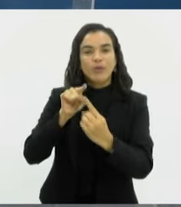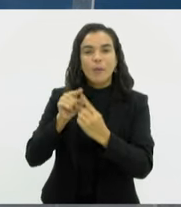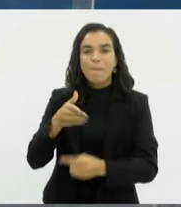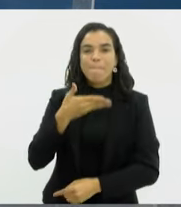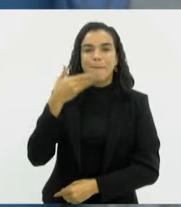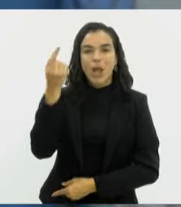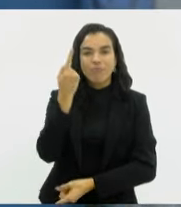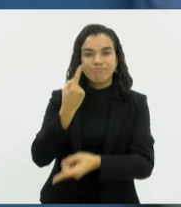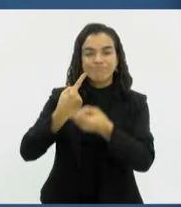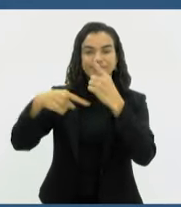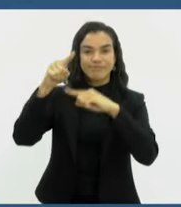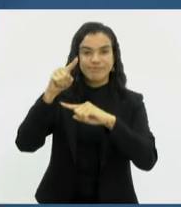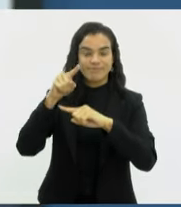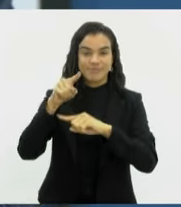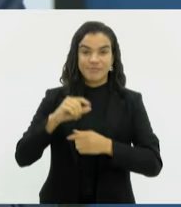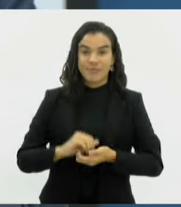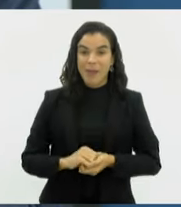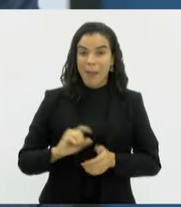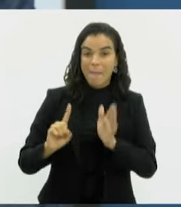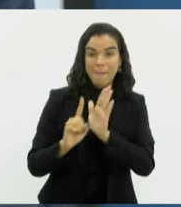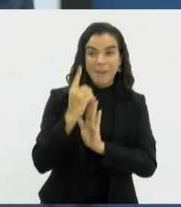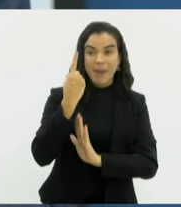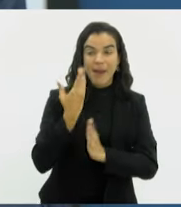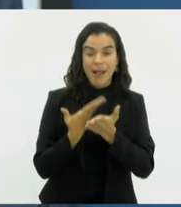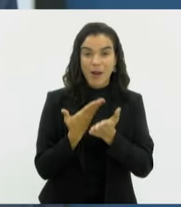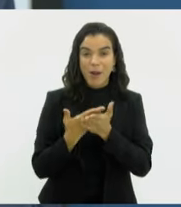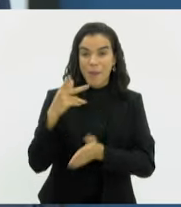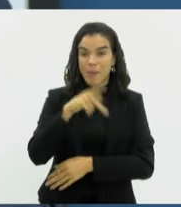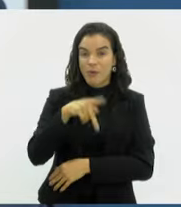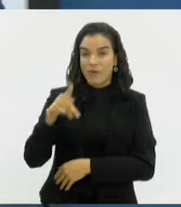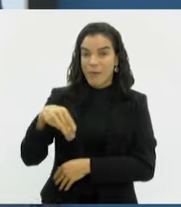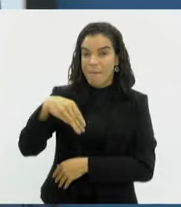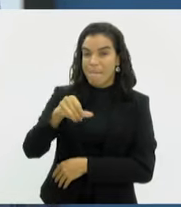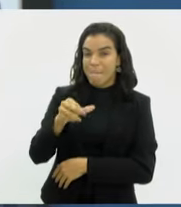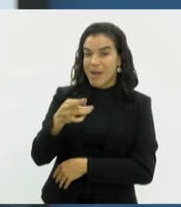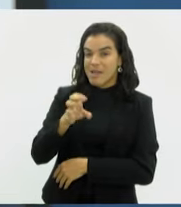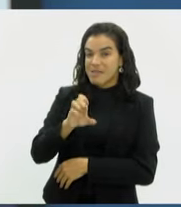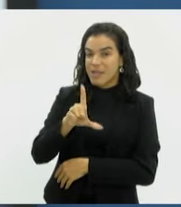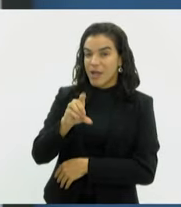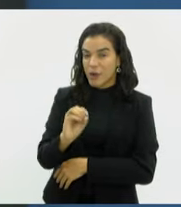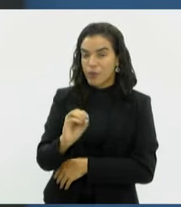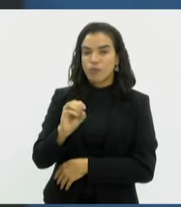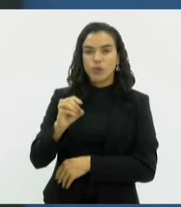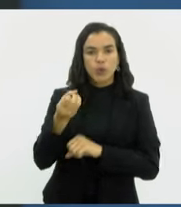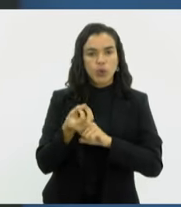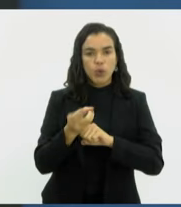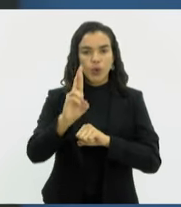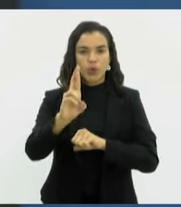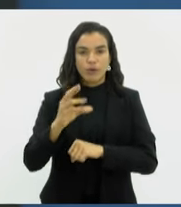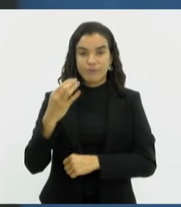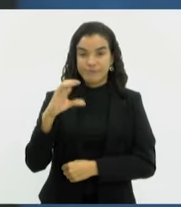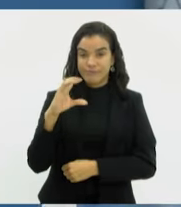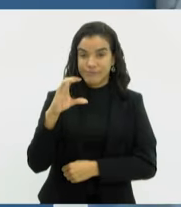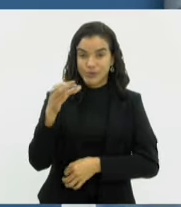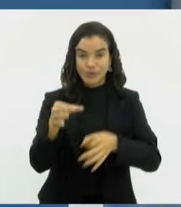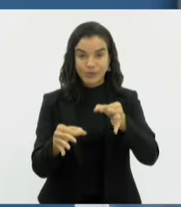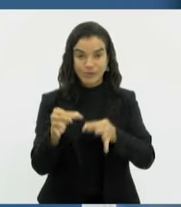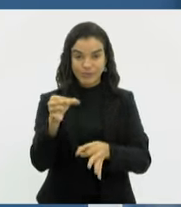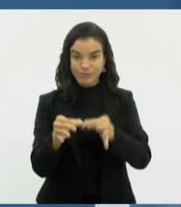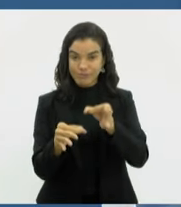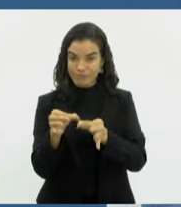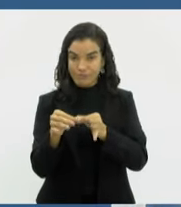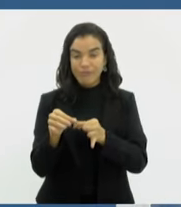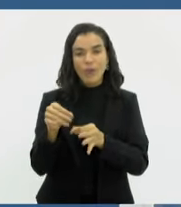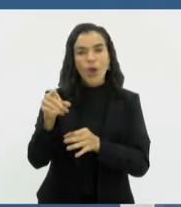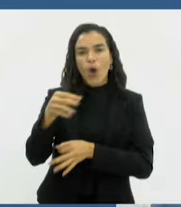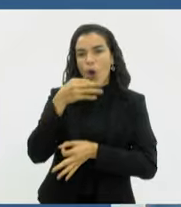resultados. A primeira aula teve a participação do professor Marcelo Pereira dos Santos, doutor em Ciências Jurídicas. De acordo com